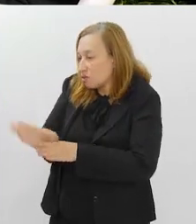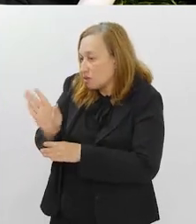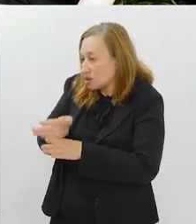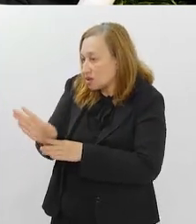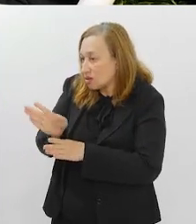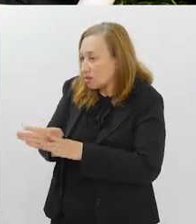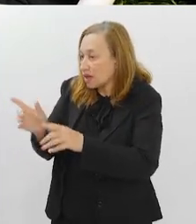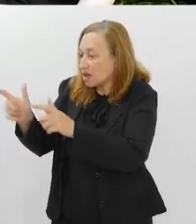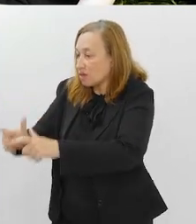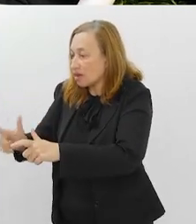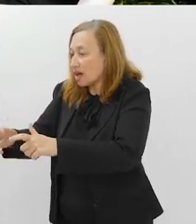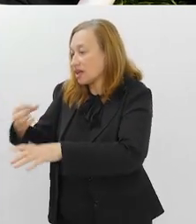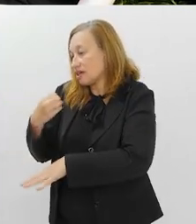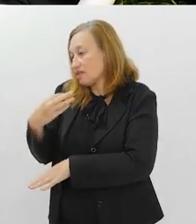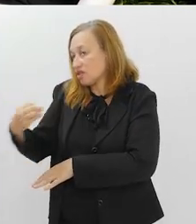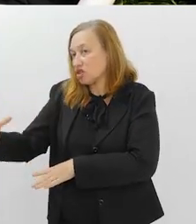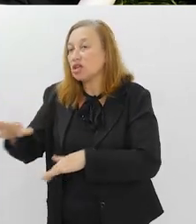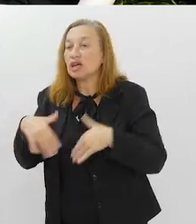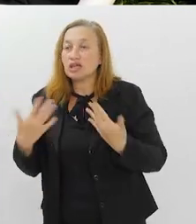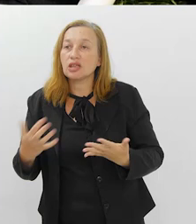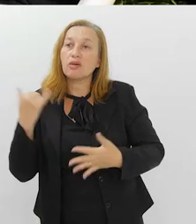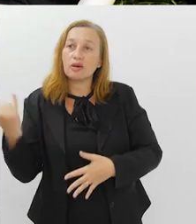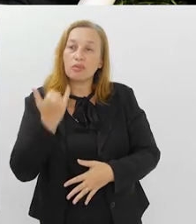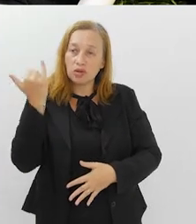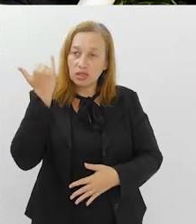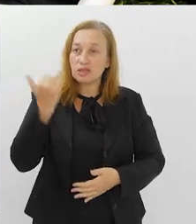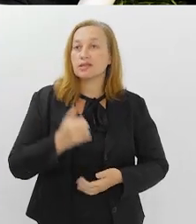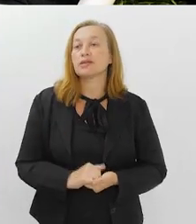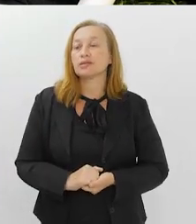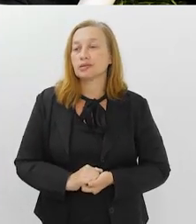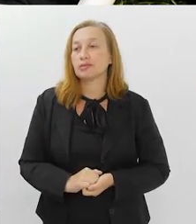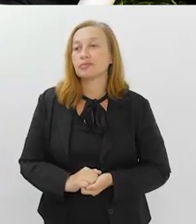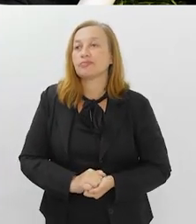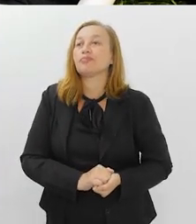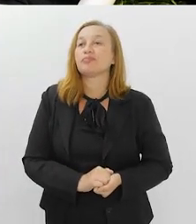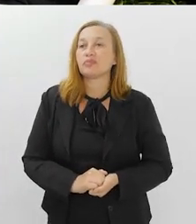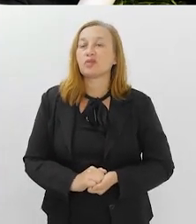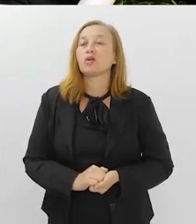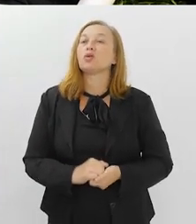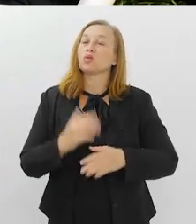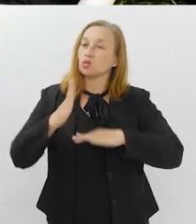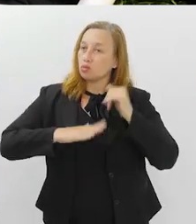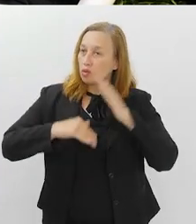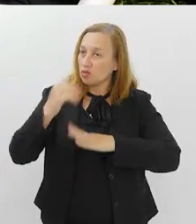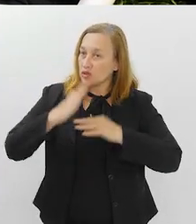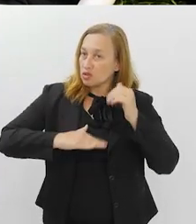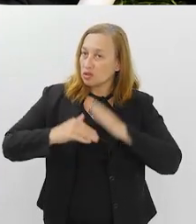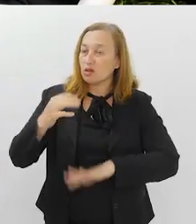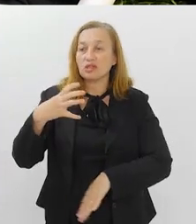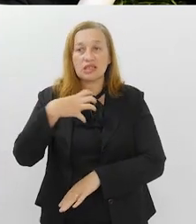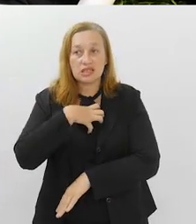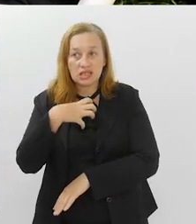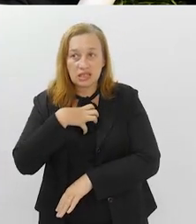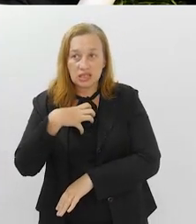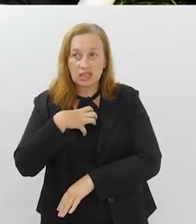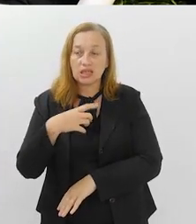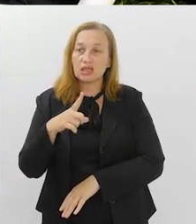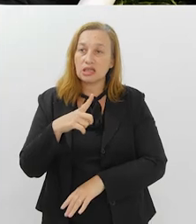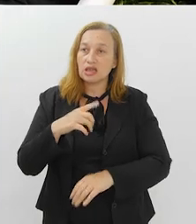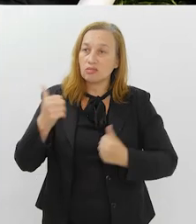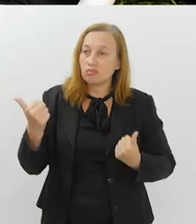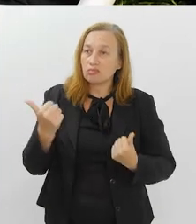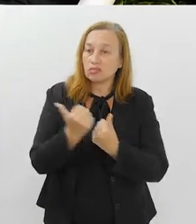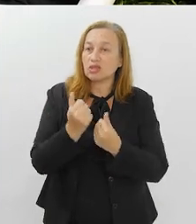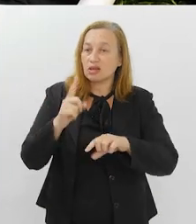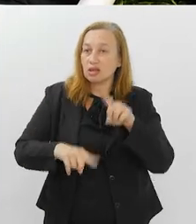necessárias para aquela região que ele está indo, né? Enfim, então, importância mesmo do profissional nesse sentido e de ter